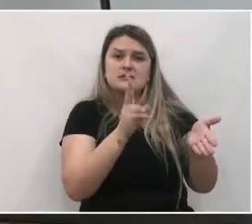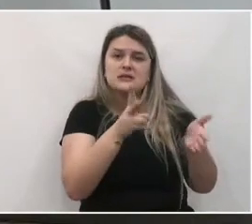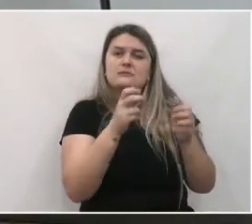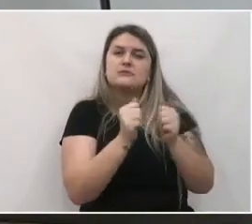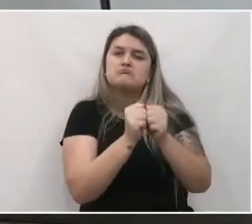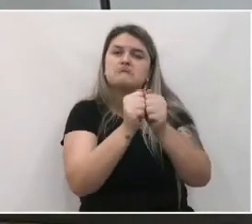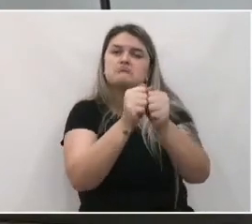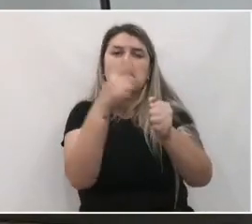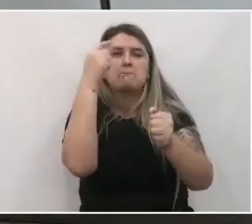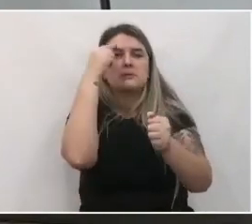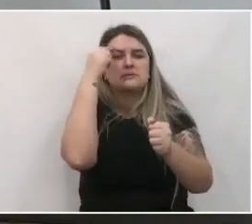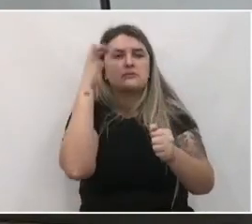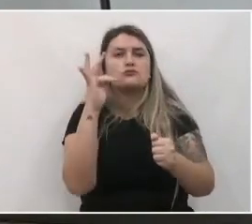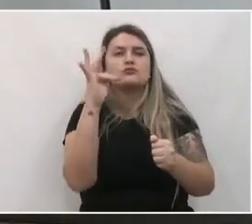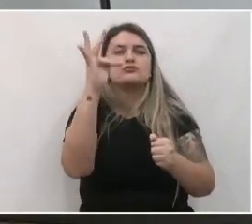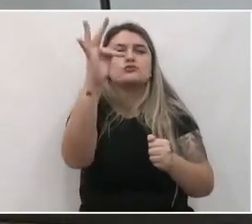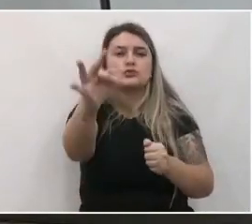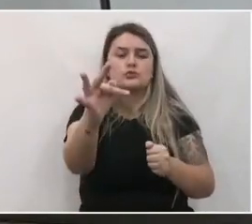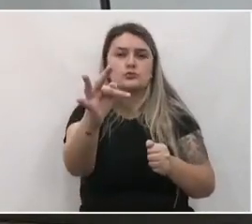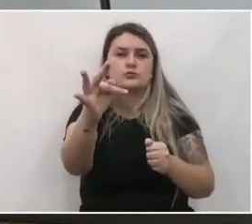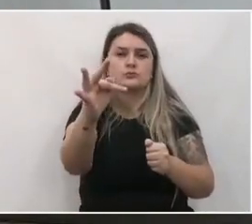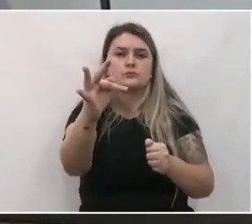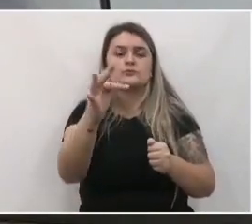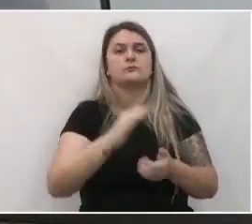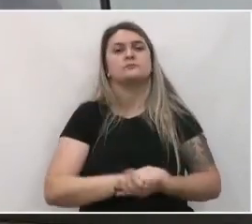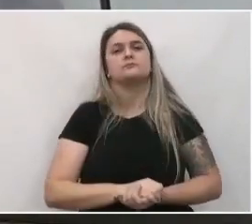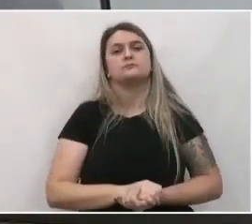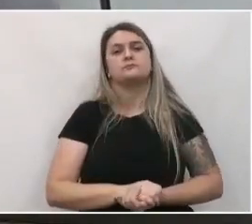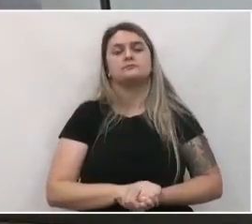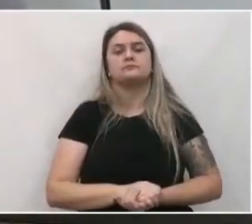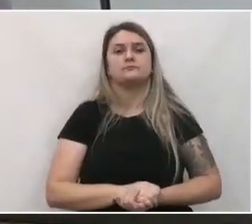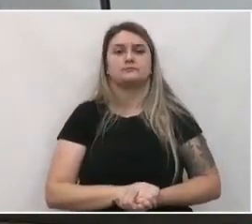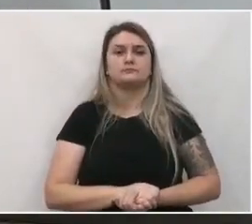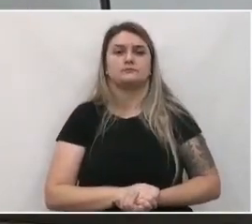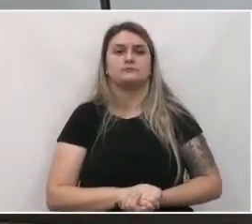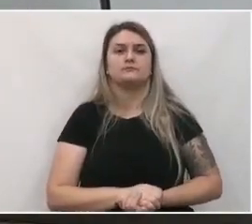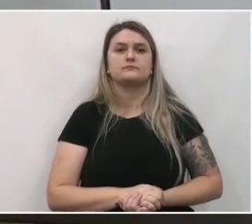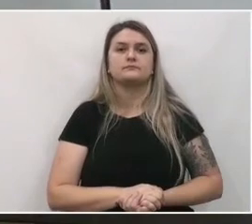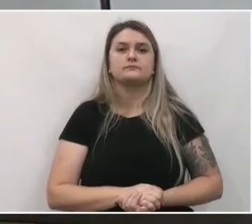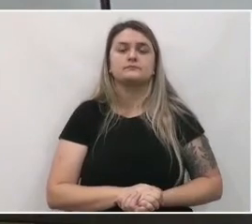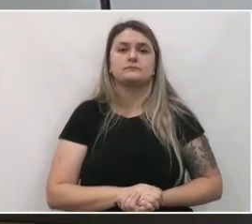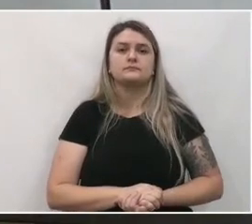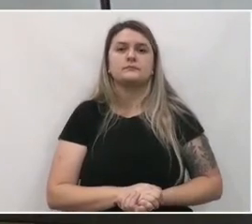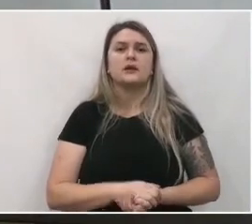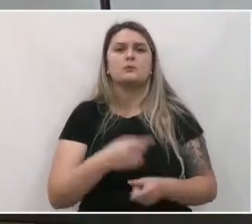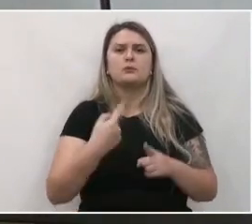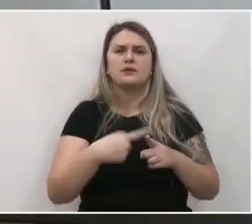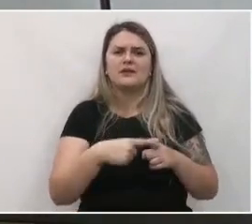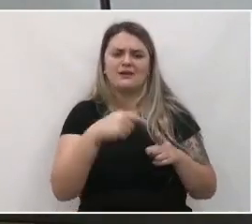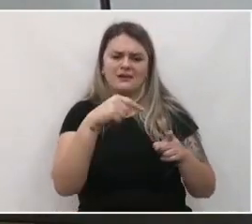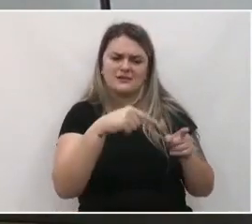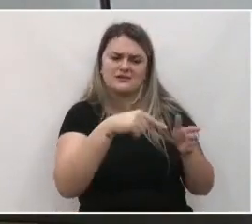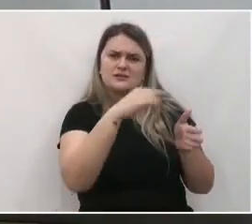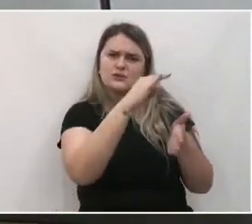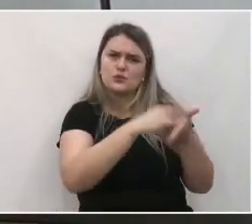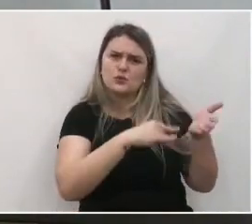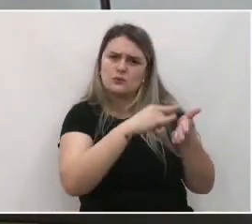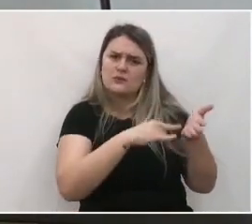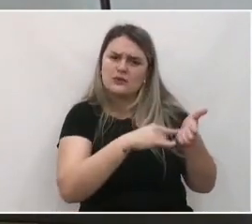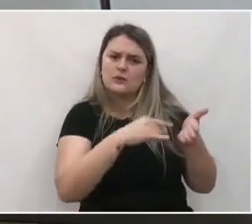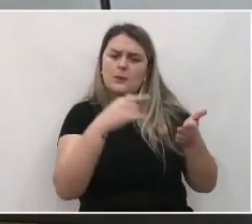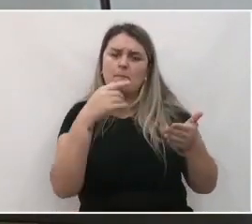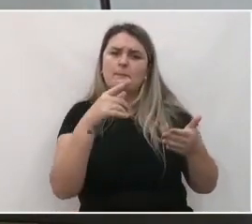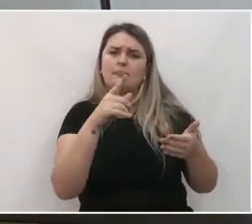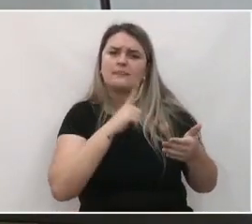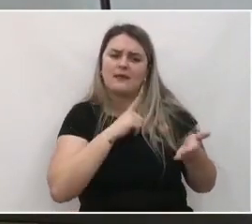horizonte de longo prazo, de médio prazo, de curto prazo. ele deve ter horizontes e deve